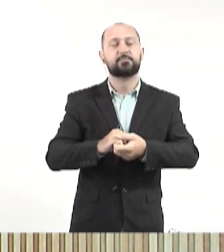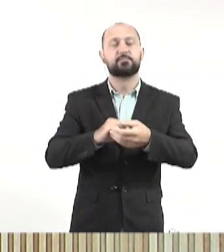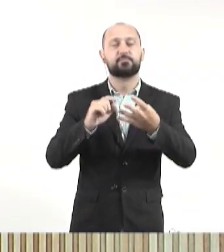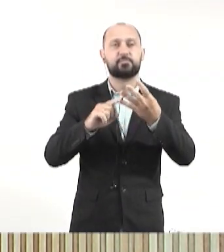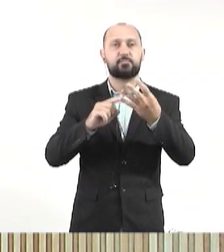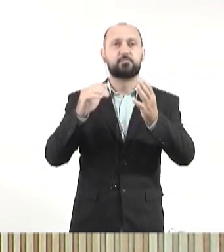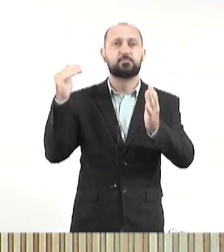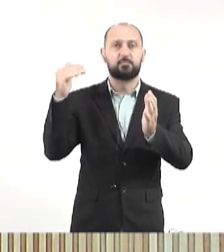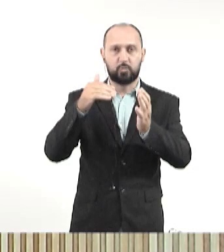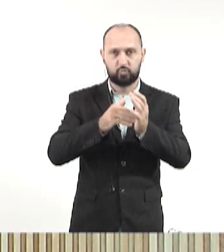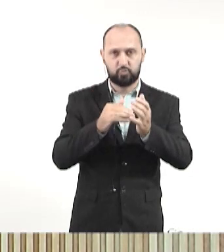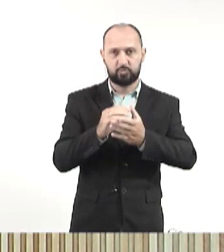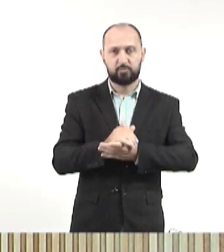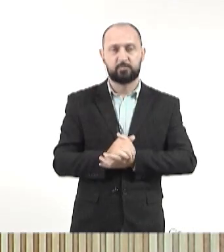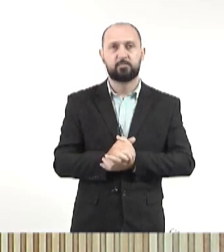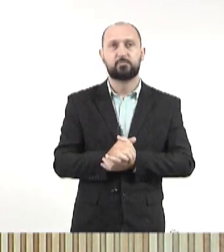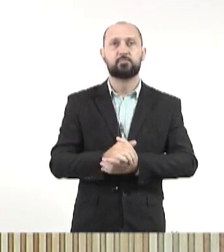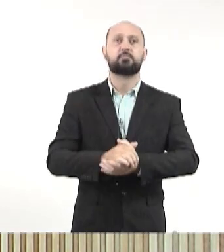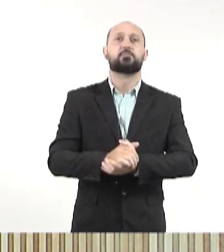Último item da pauta de hoje,